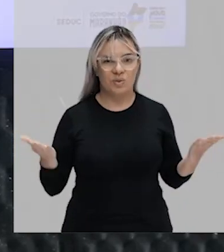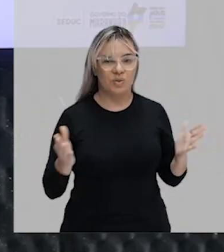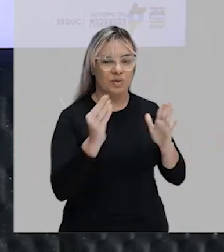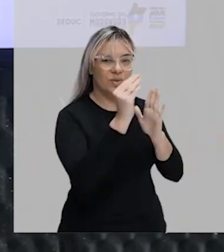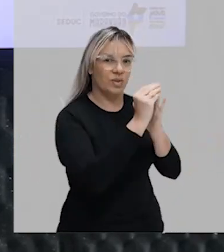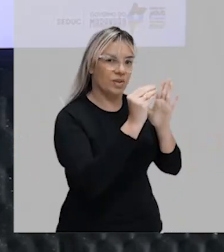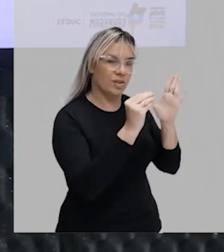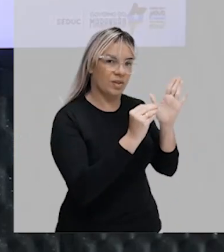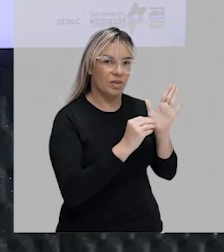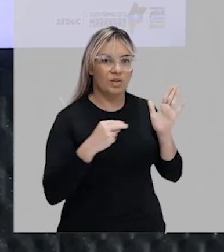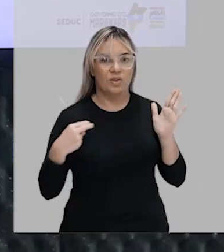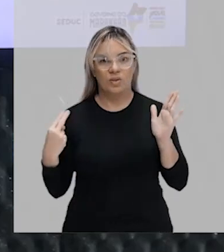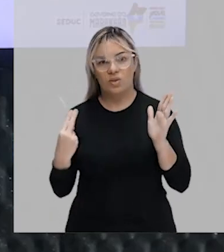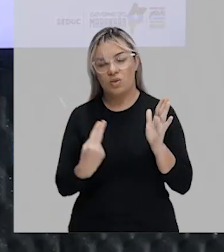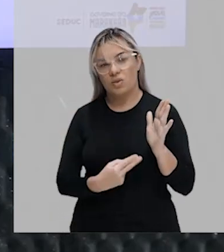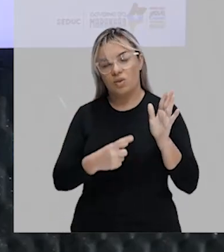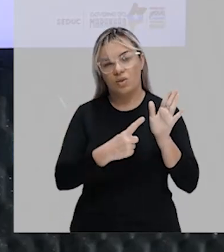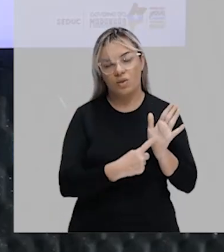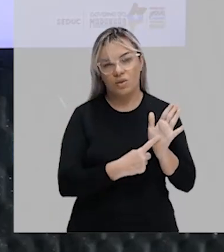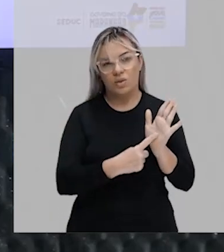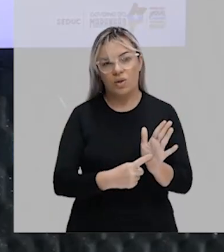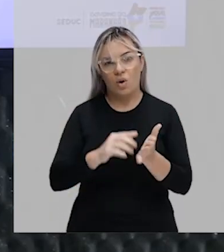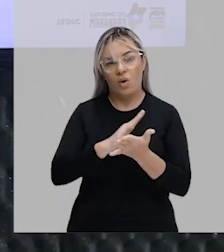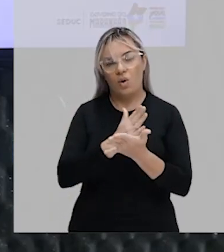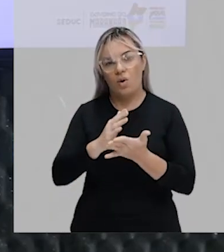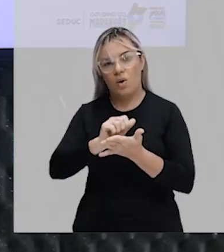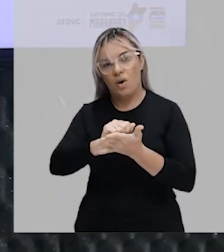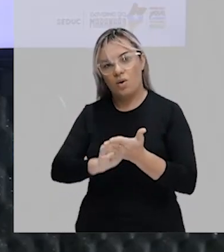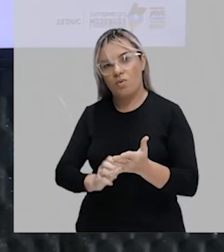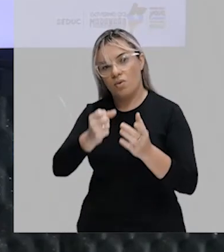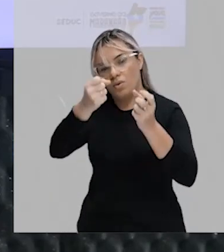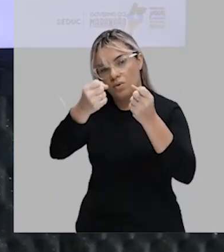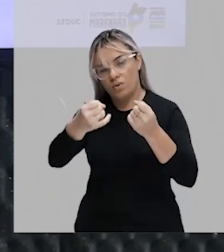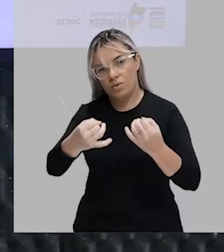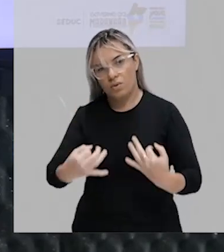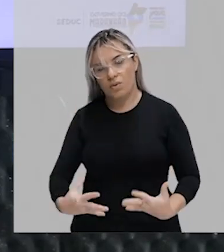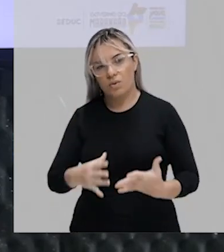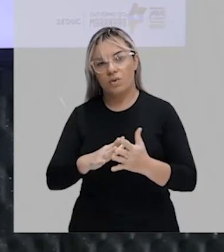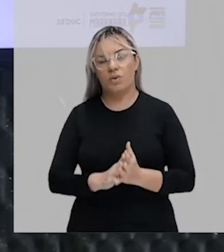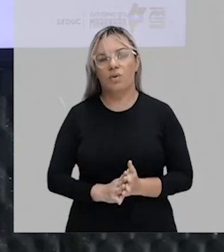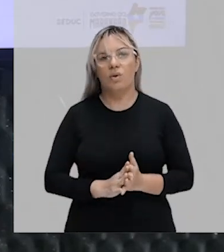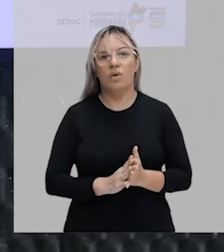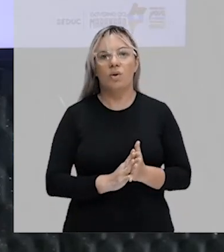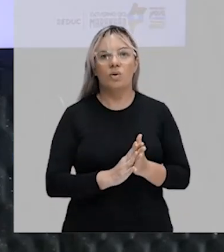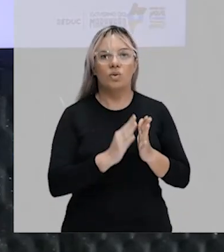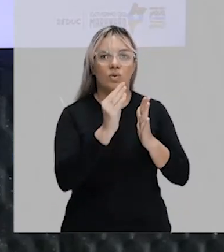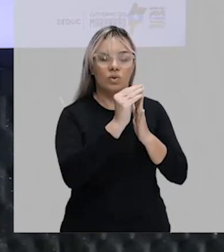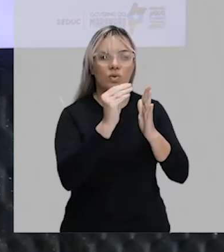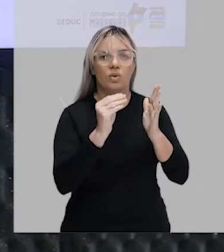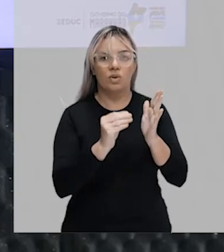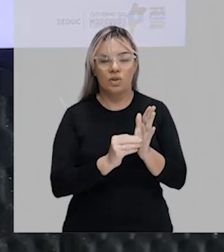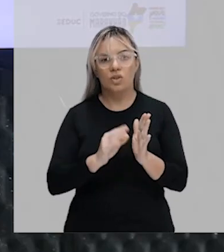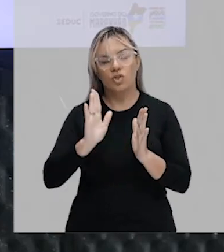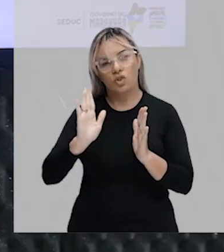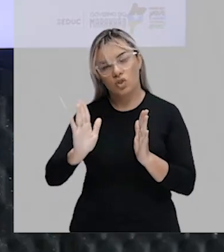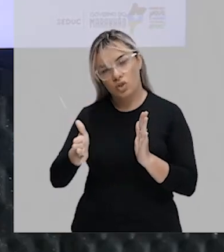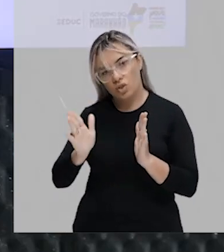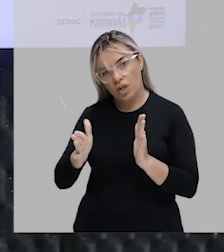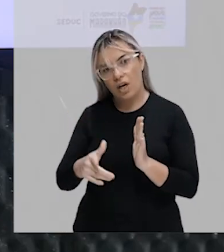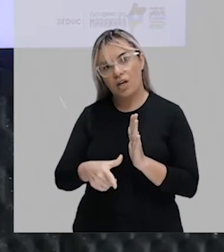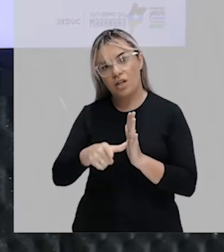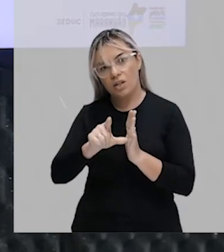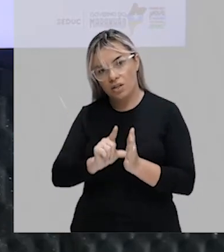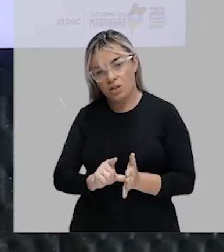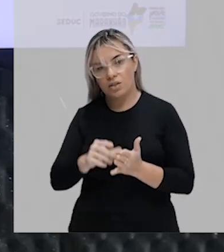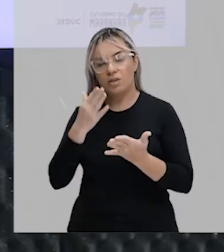hoje, nós vamos apresentar para vocês alguns exercícios comentados dentro do assunto que estudamos na aula anterior. E qual foi